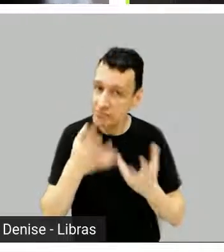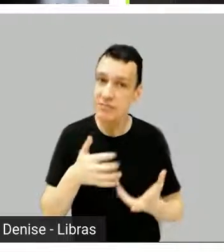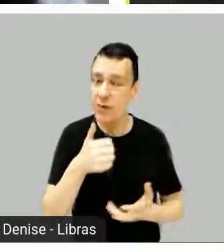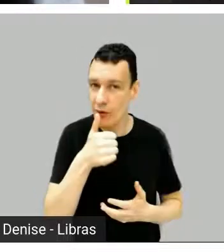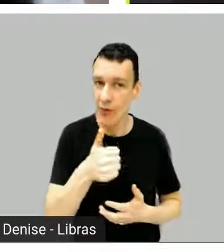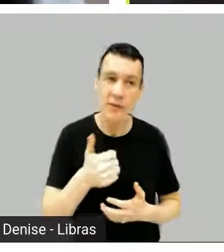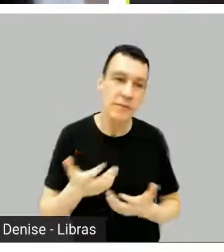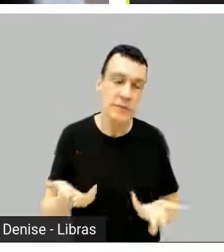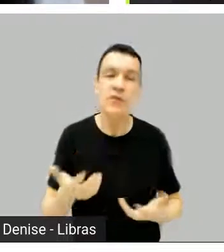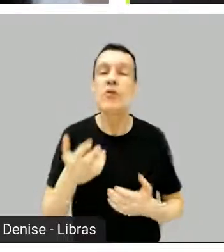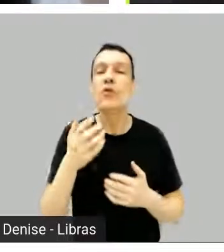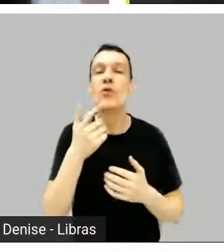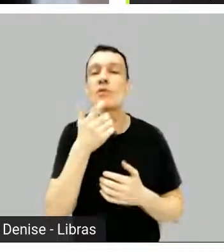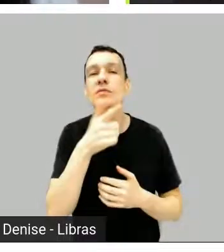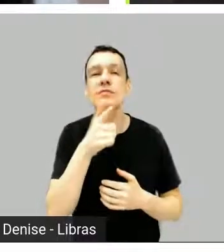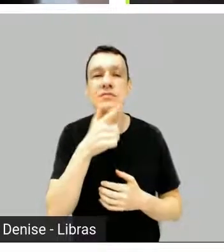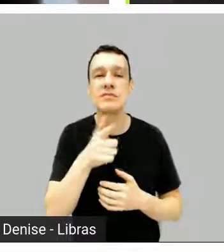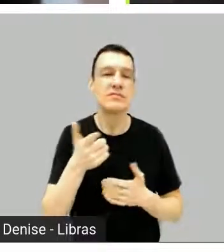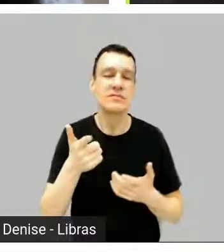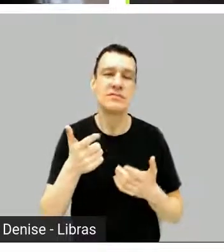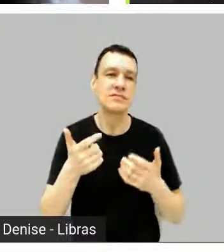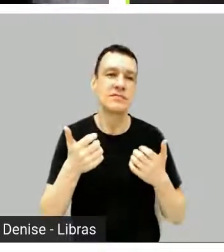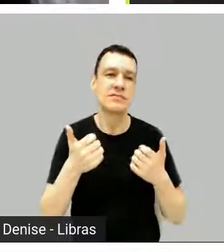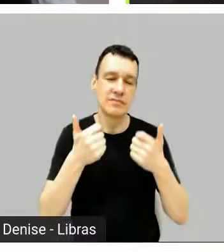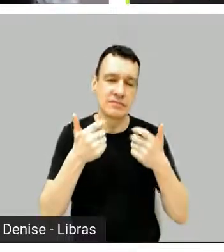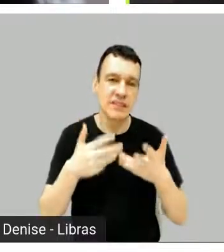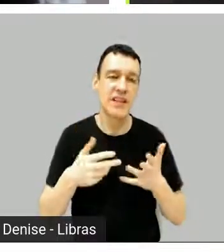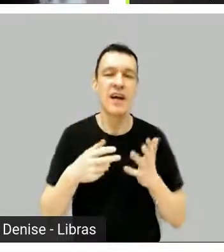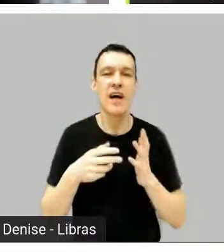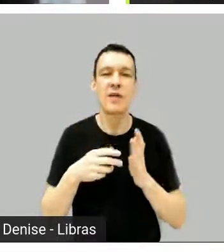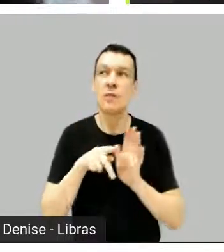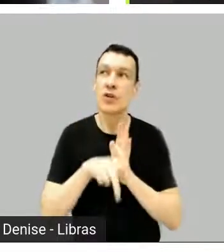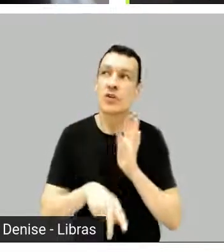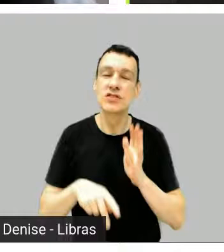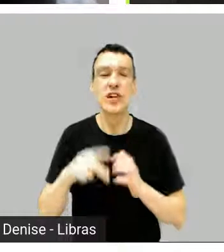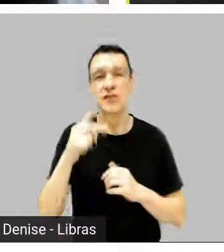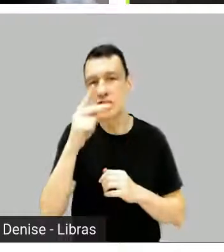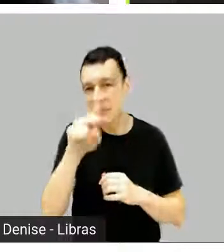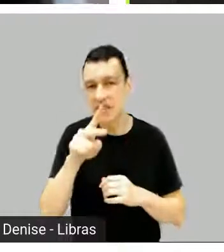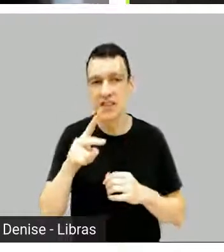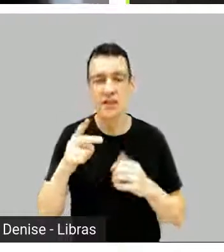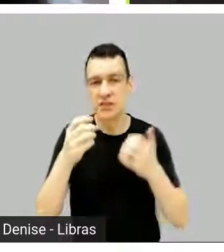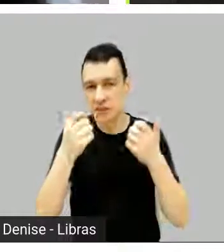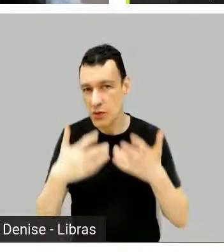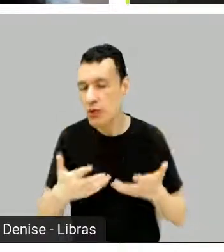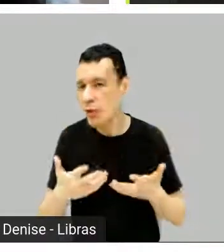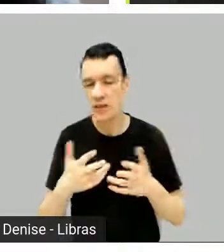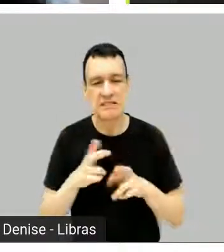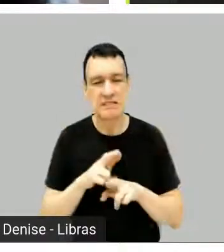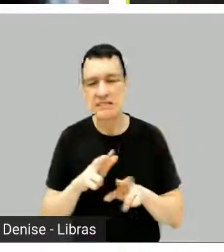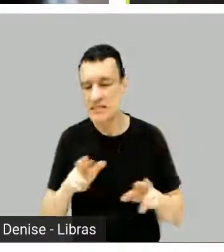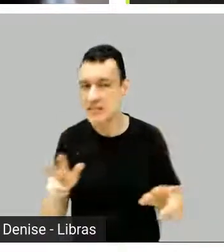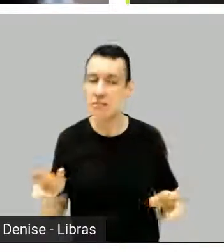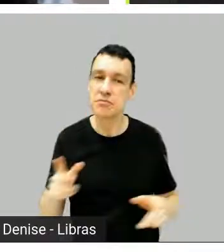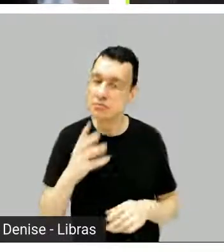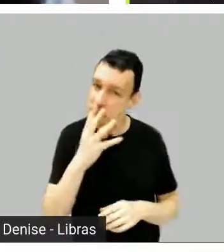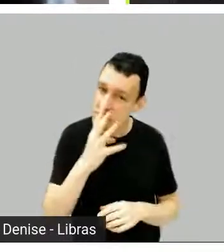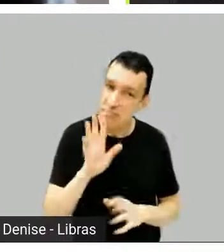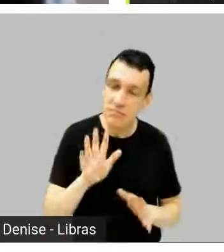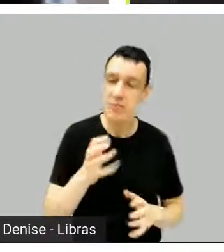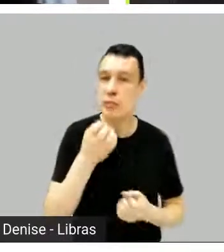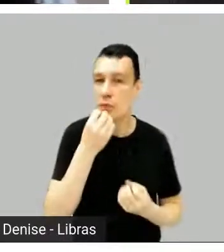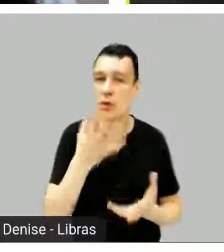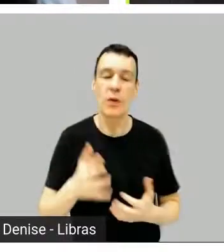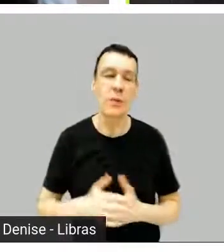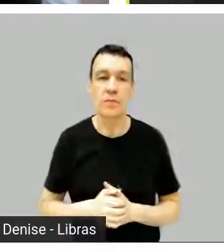sobre projetos seus, né? A gente teria que ter muito tempo para falar de tudo, mas acho que deu para, deu assim, para